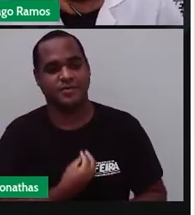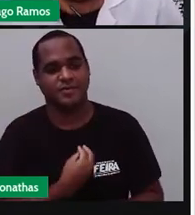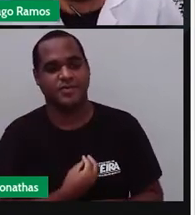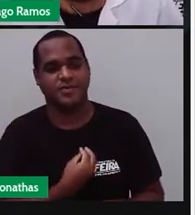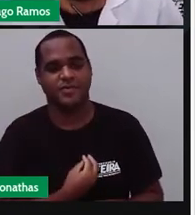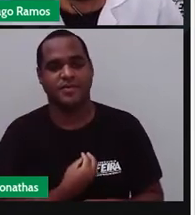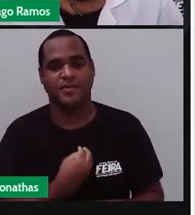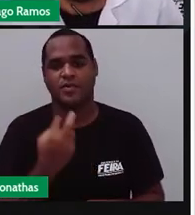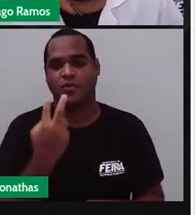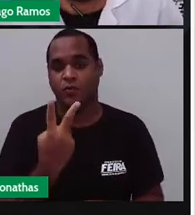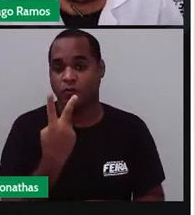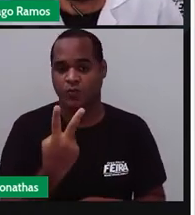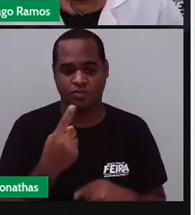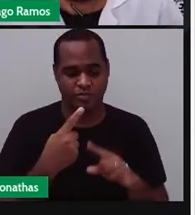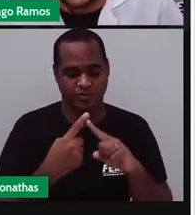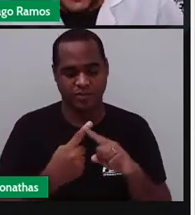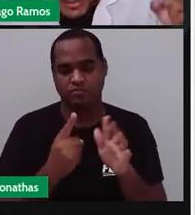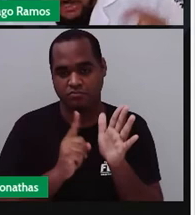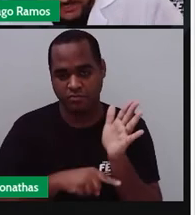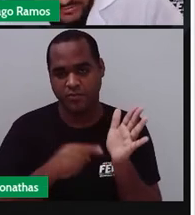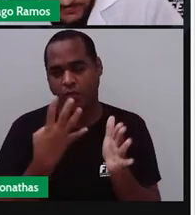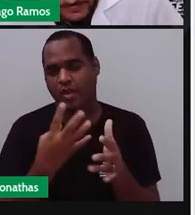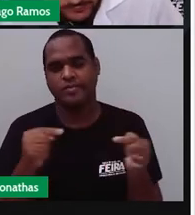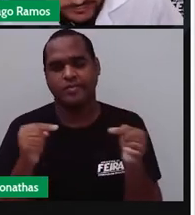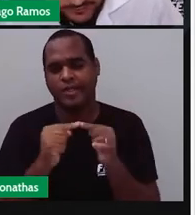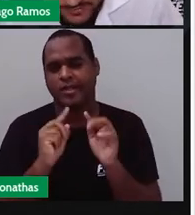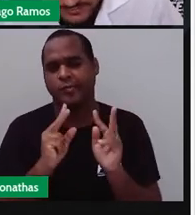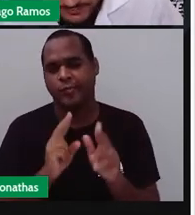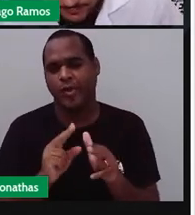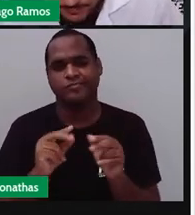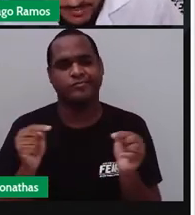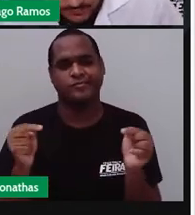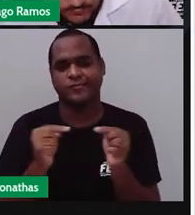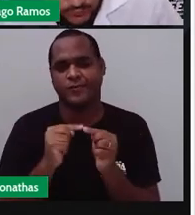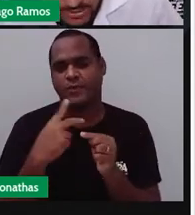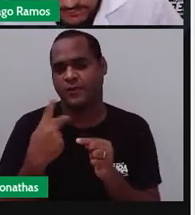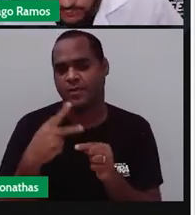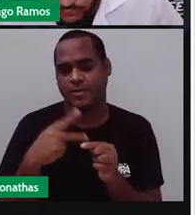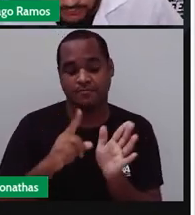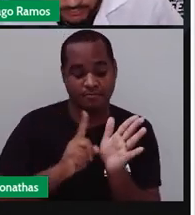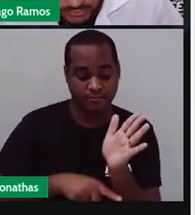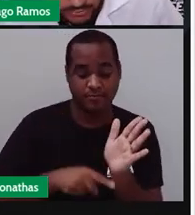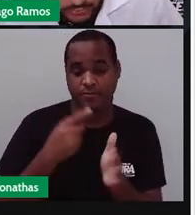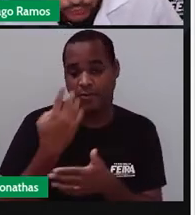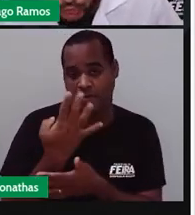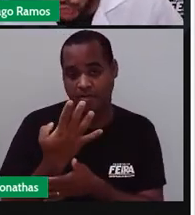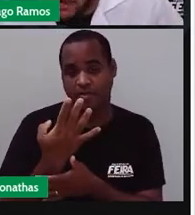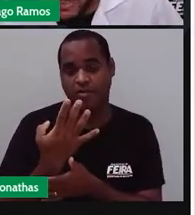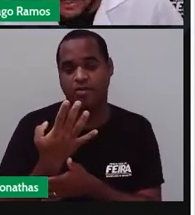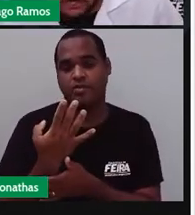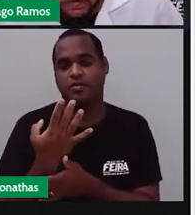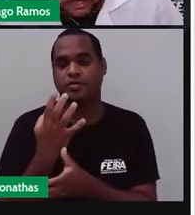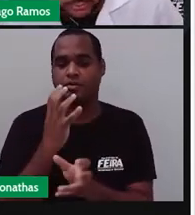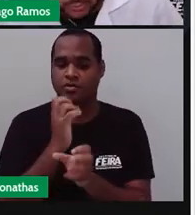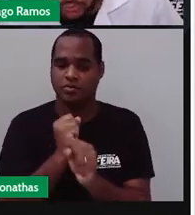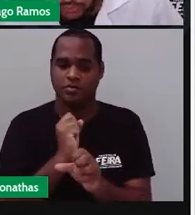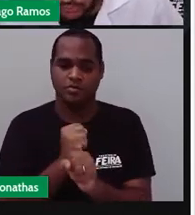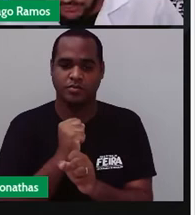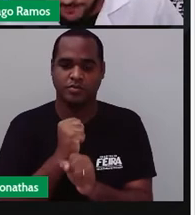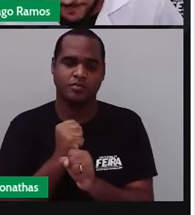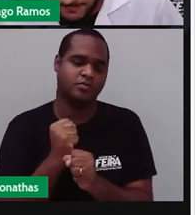2 vezes menos 4 é o mesmo que você fazer menos 4 somado